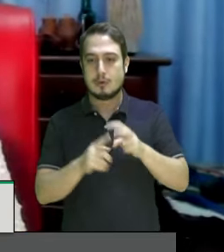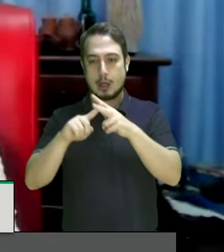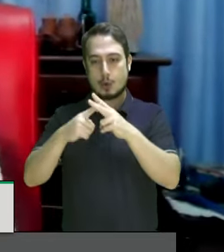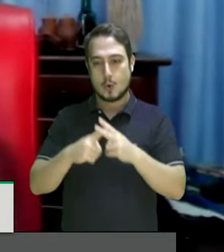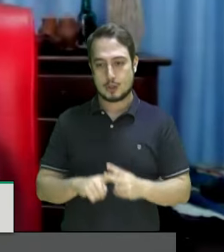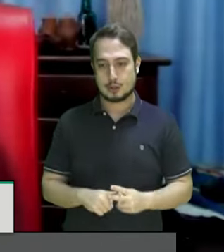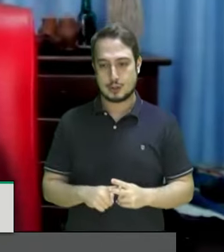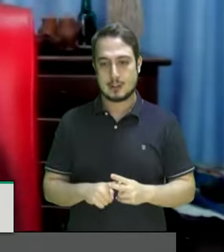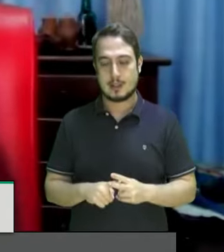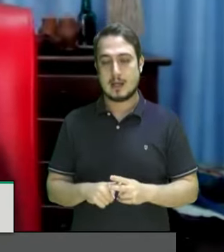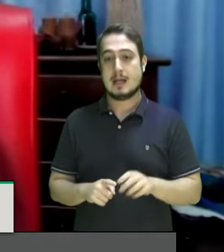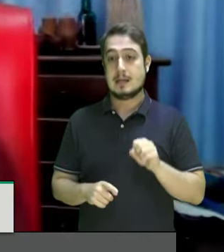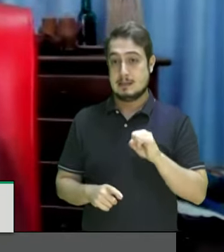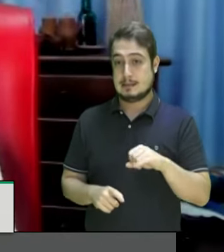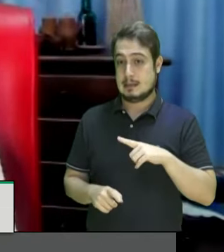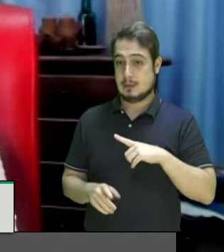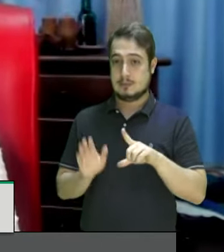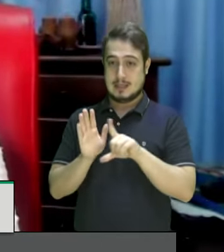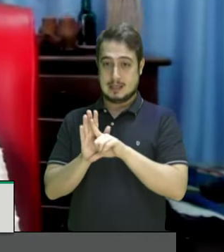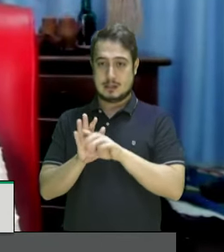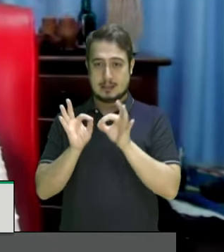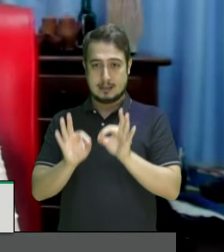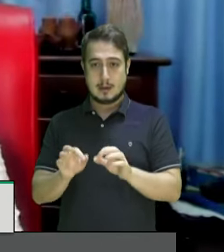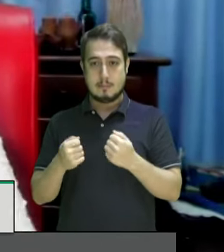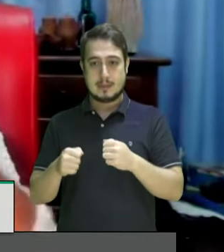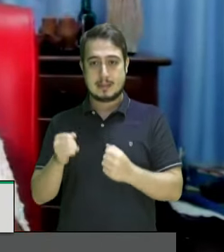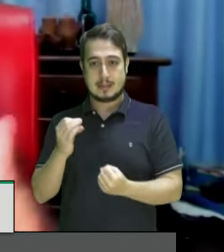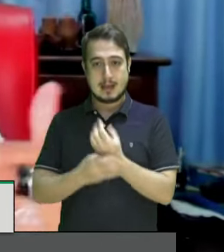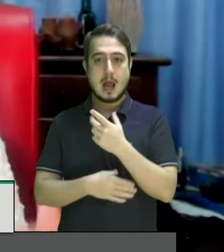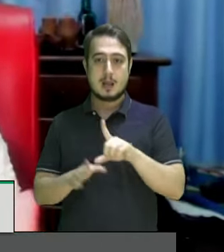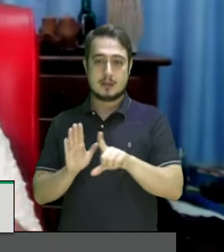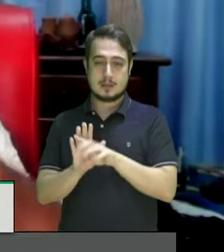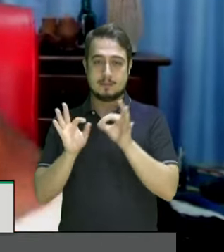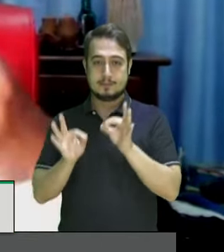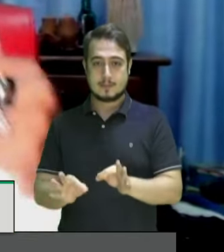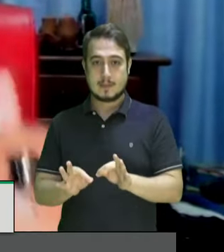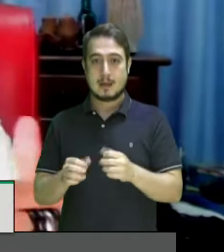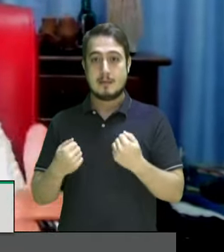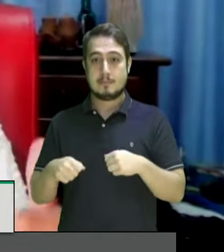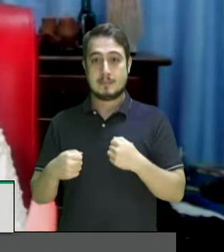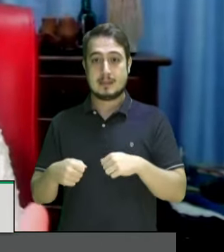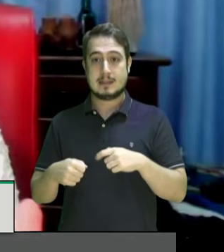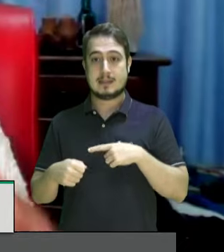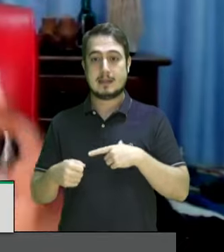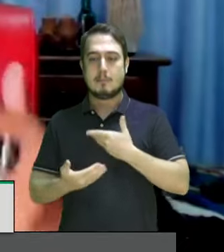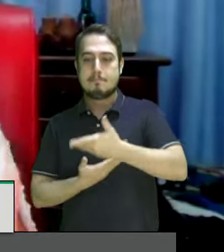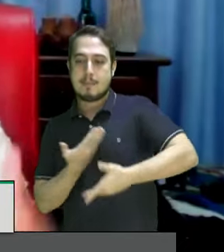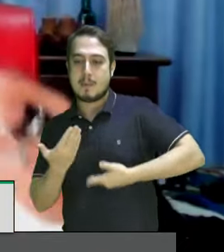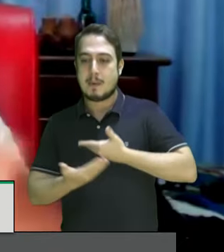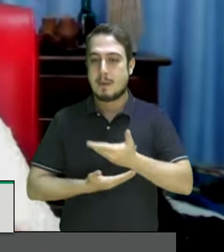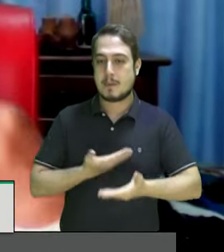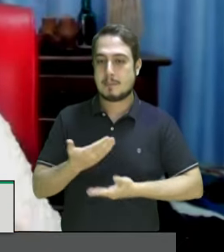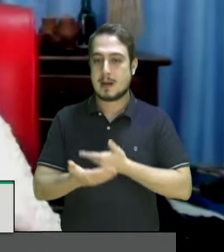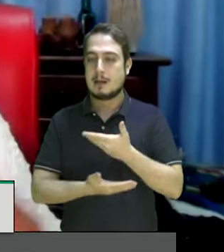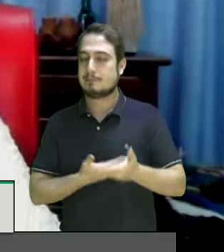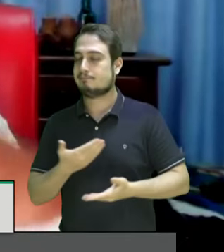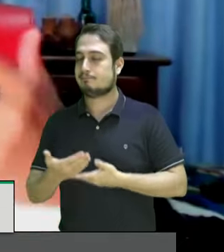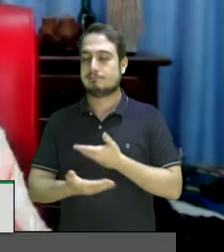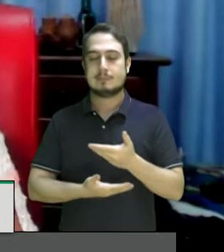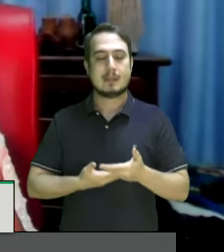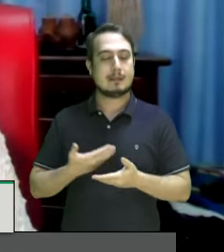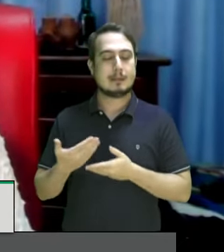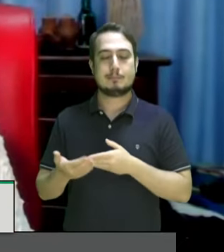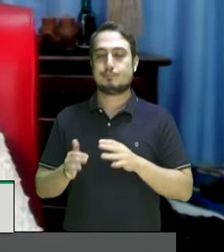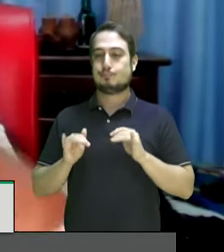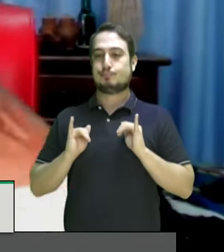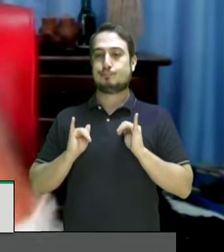tem providencia ou se não tem jeito de providenciar tem que existir uma negociação não dá para a gente ficar mais